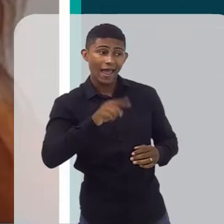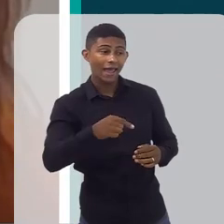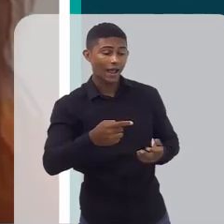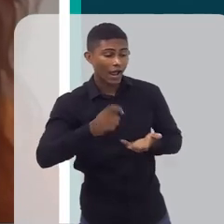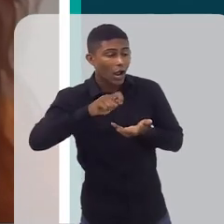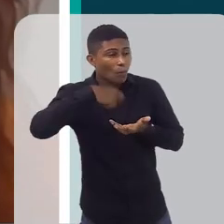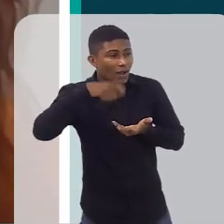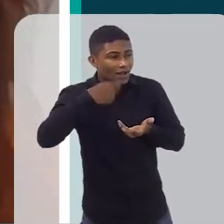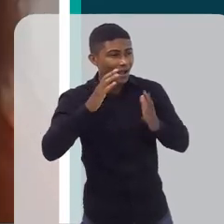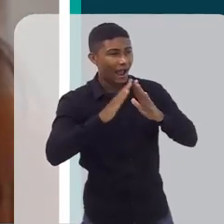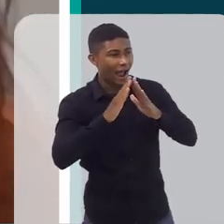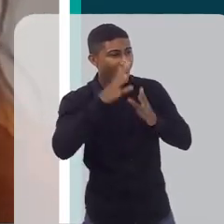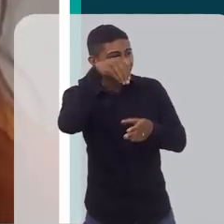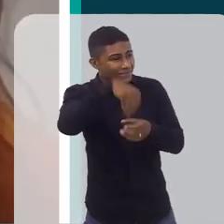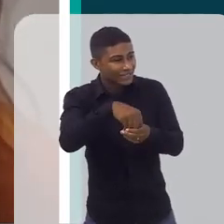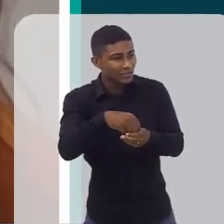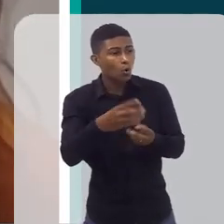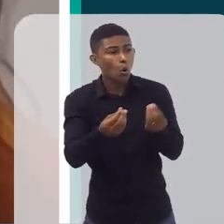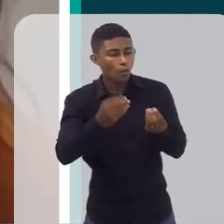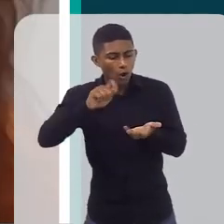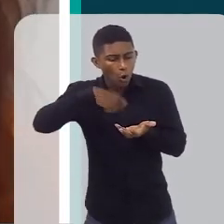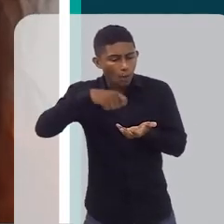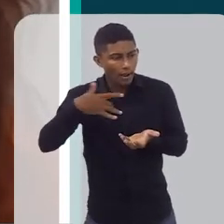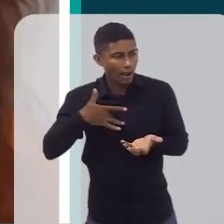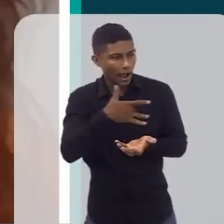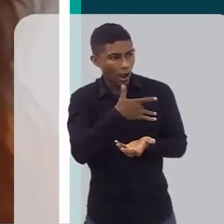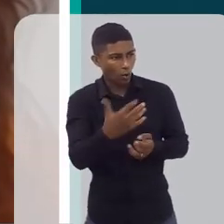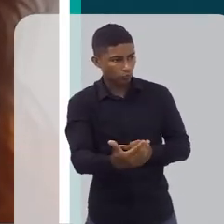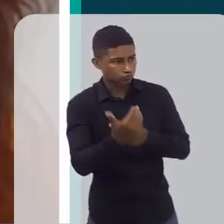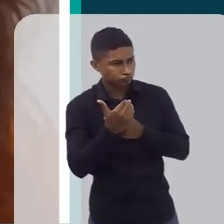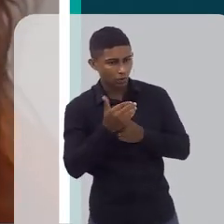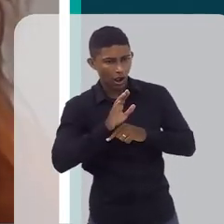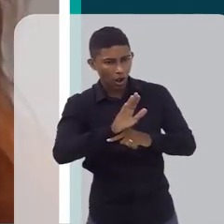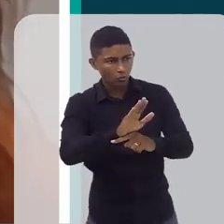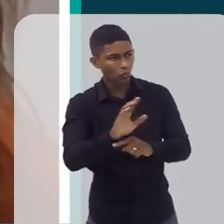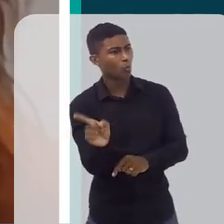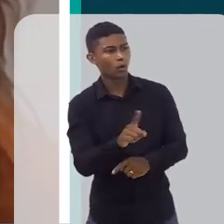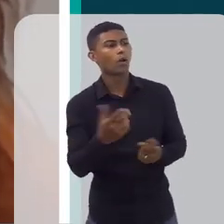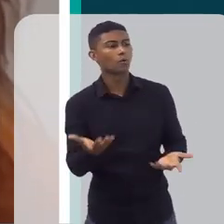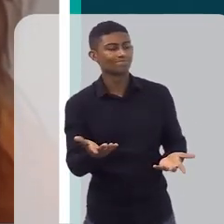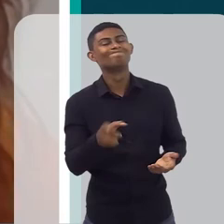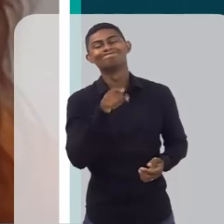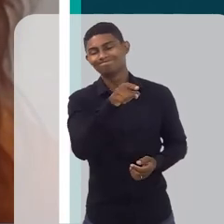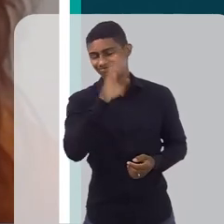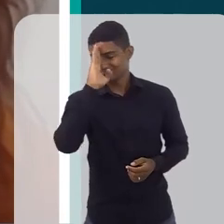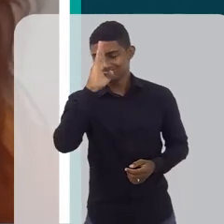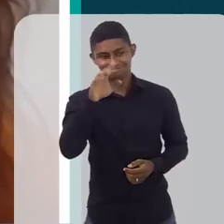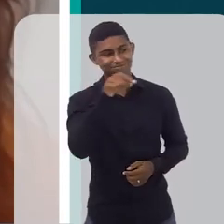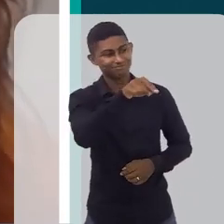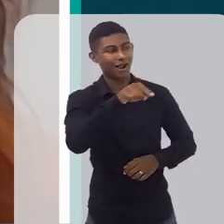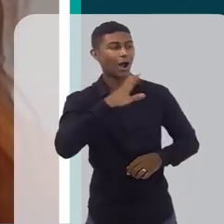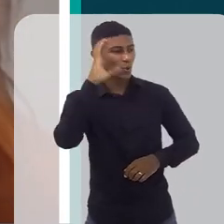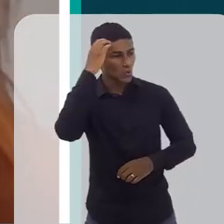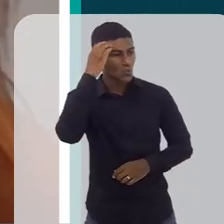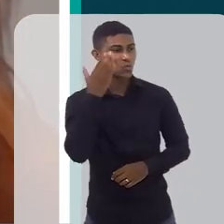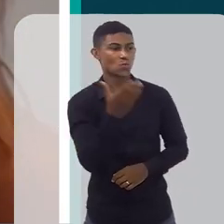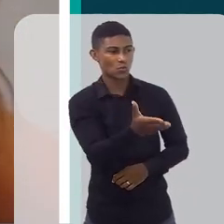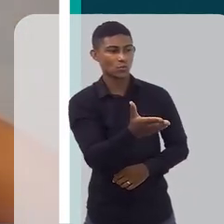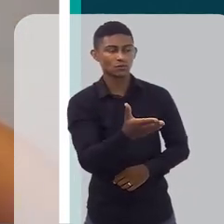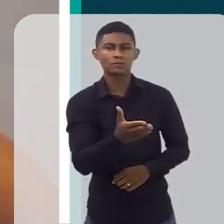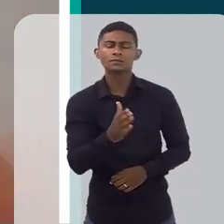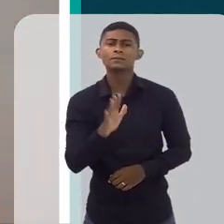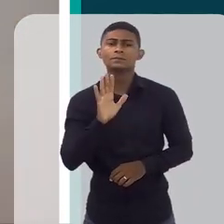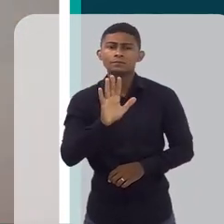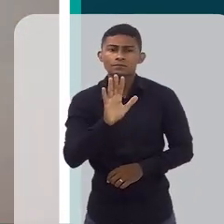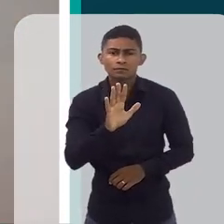é o principal. Então, 80% está ligada ao ambiente realmente dessa criança. Mas o ambiente